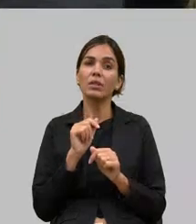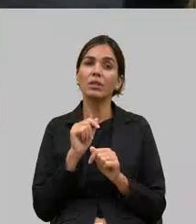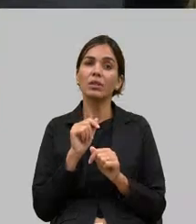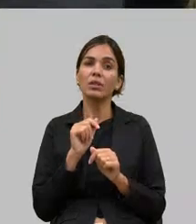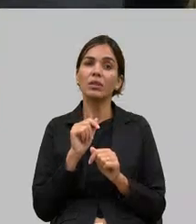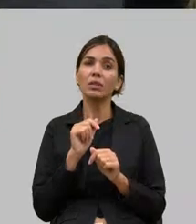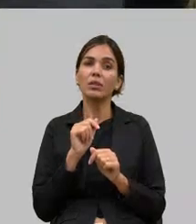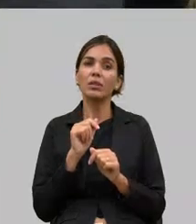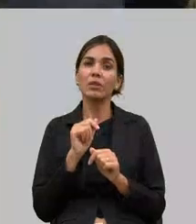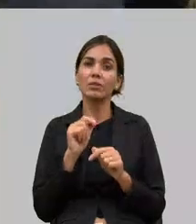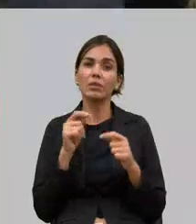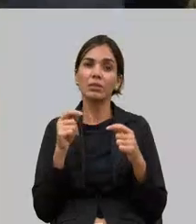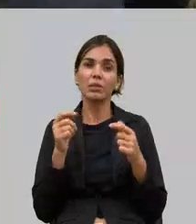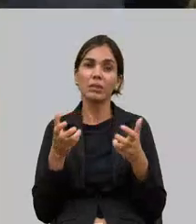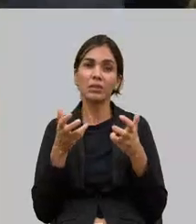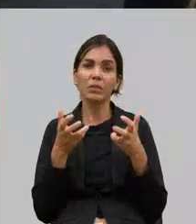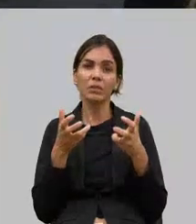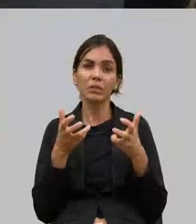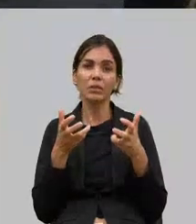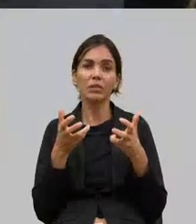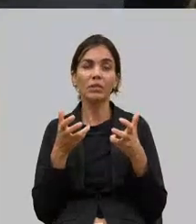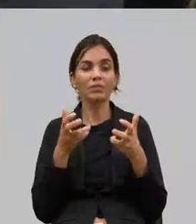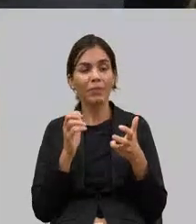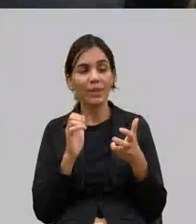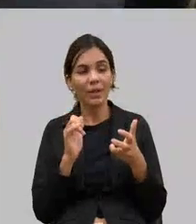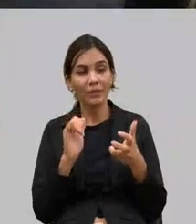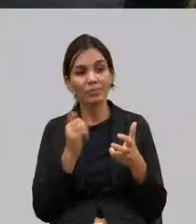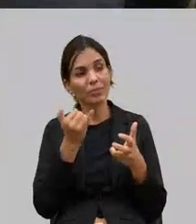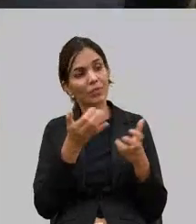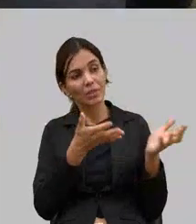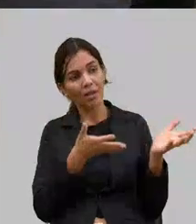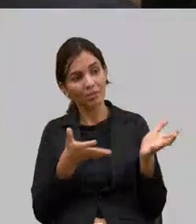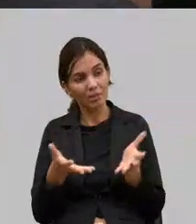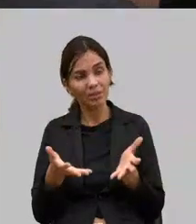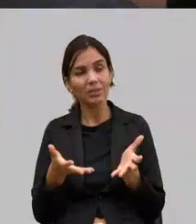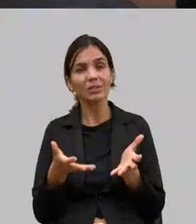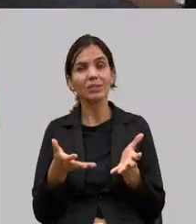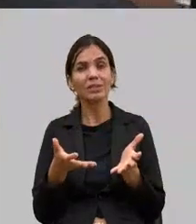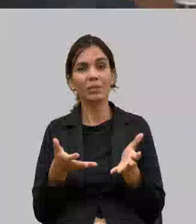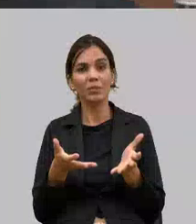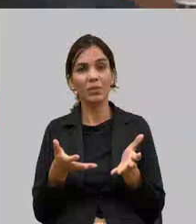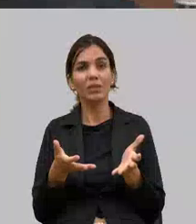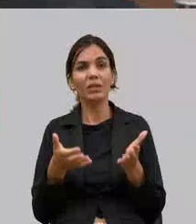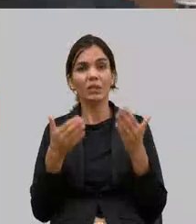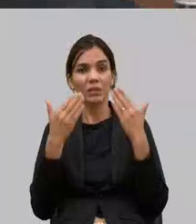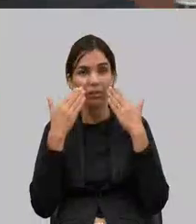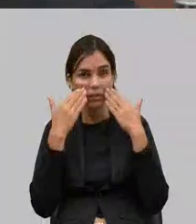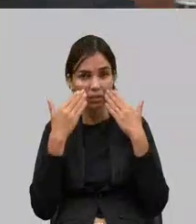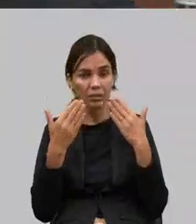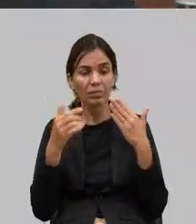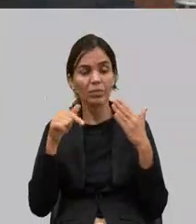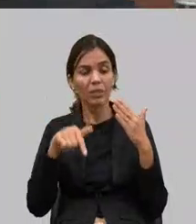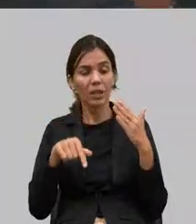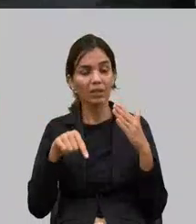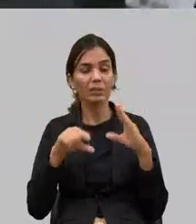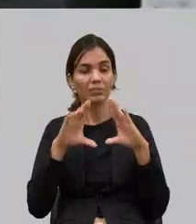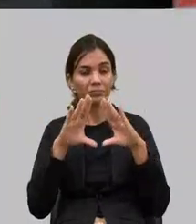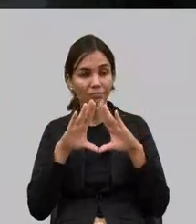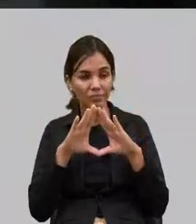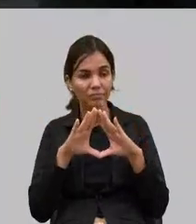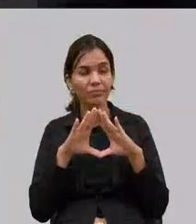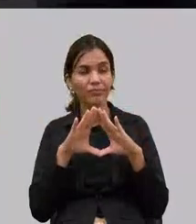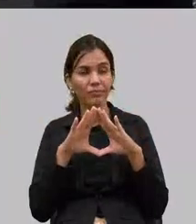oportunidade de recebê-lo aqui e testemunhar que essa casa tem reconhecido o trabalho seu à frente da